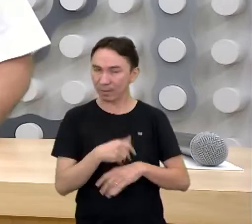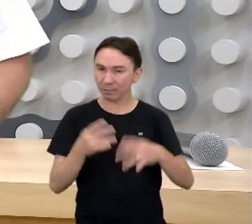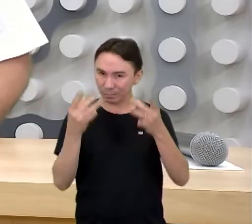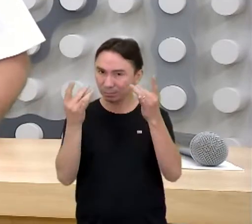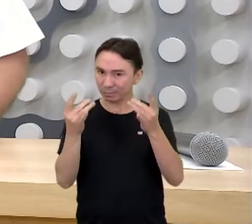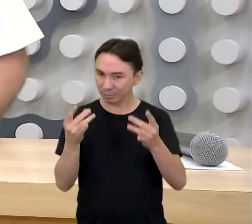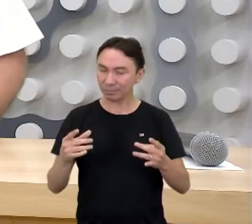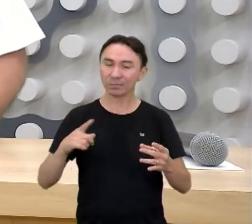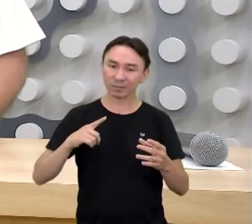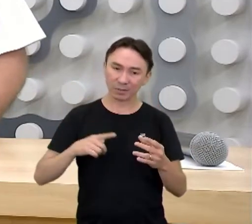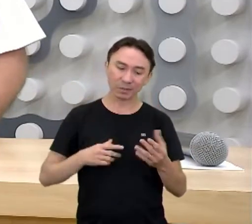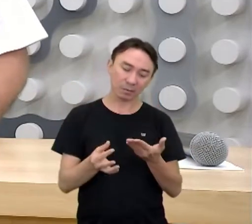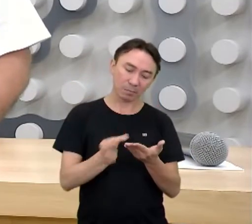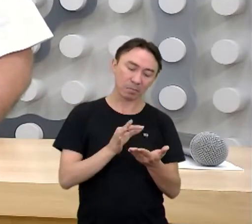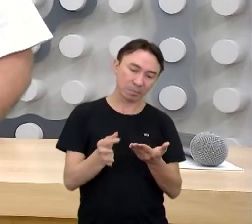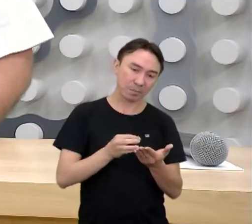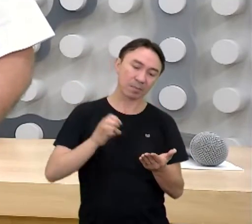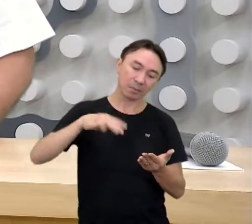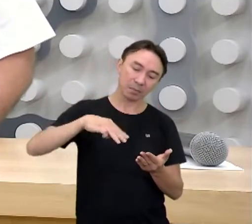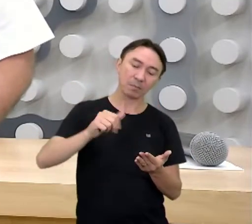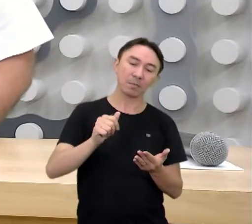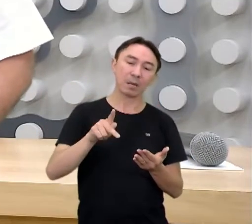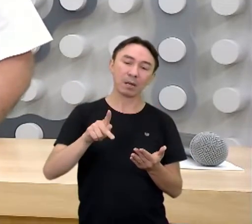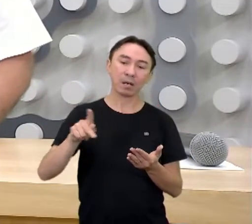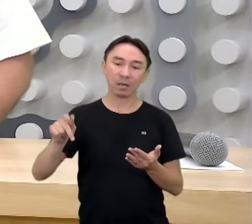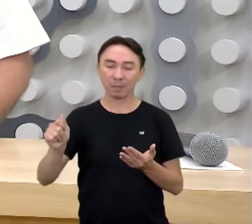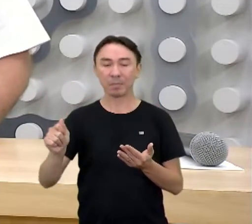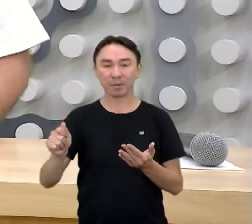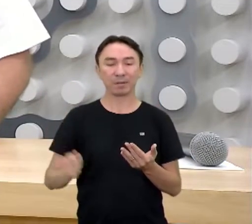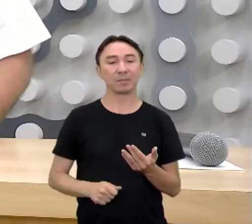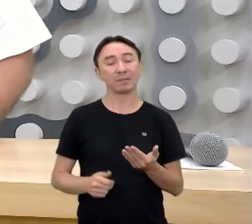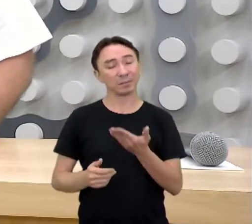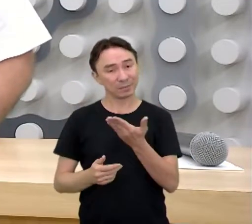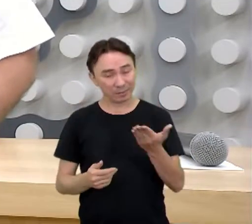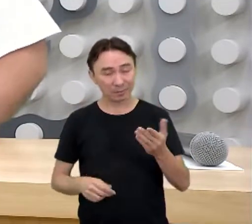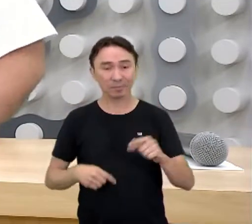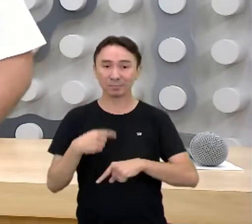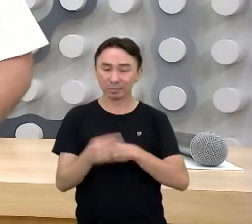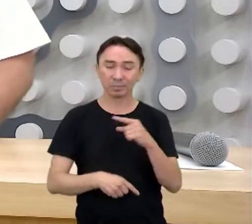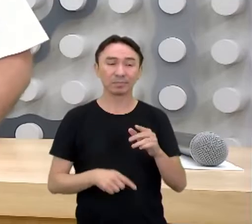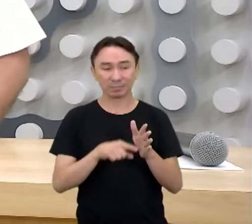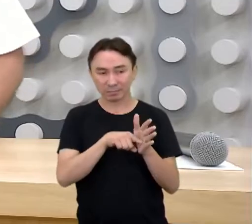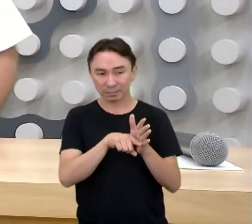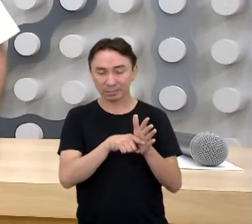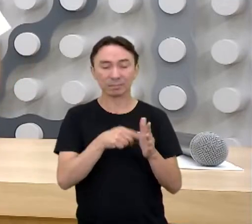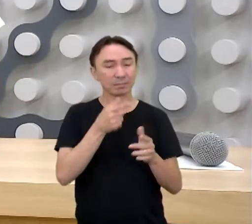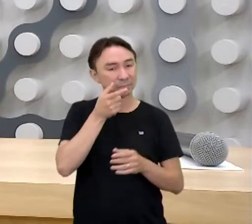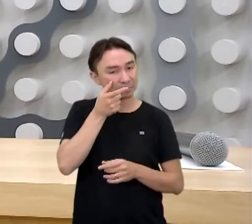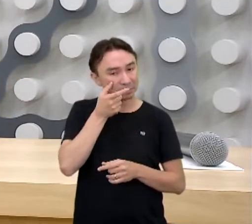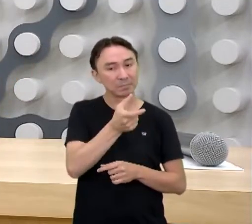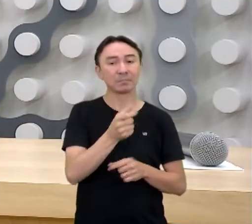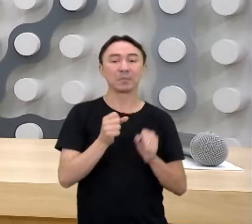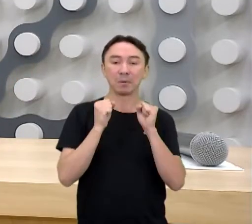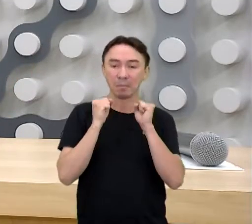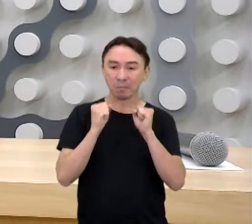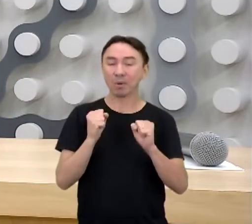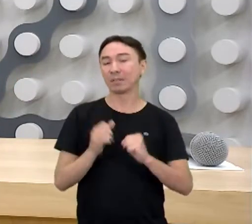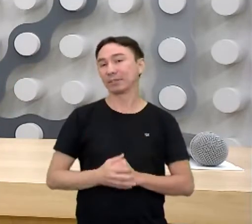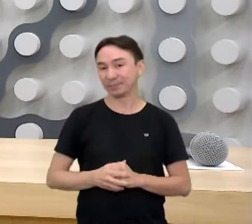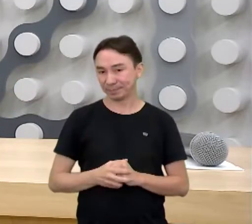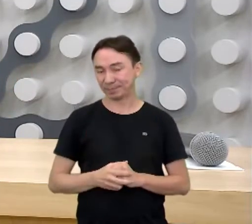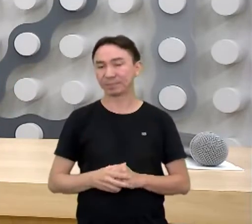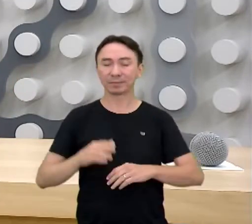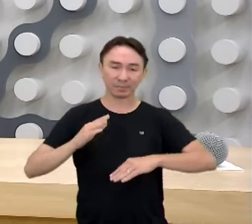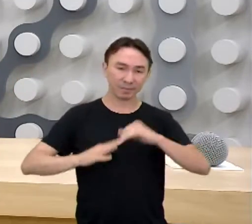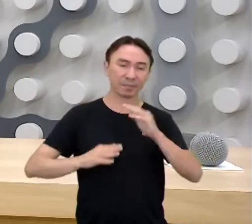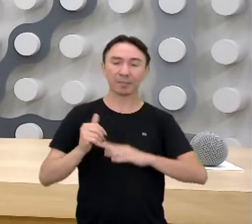divide e multiplica e vocês podem estar vendo lá a descrição de cada uma dessas habilidades, tá certo? Essas habilidades aí